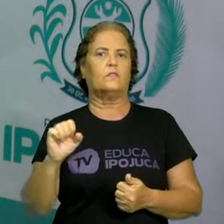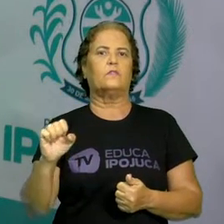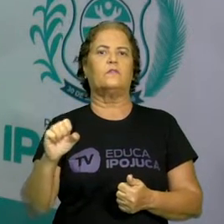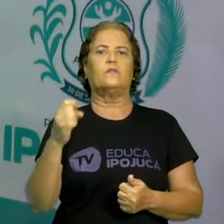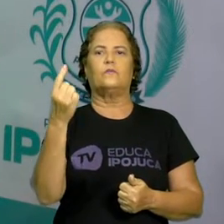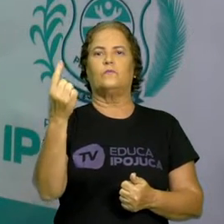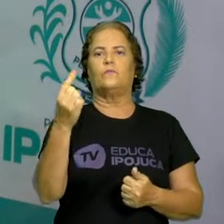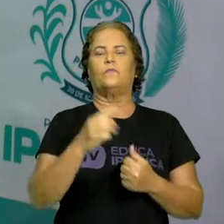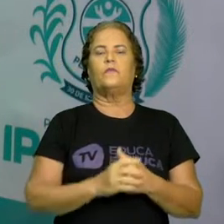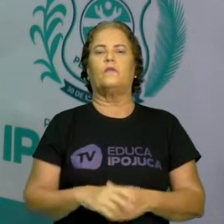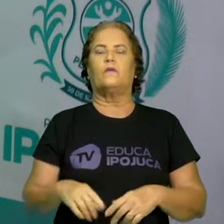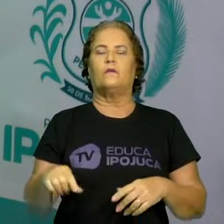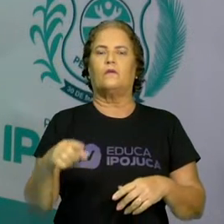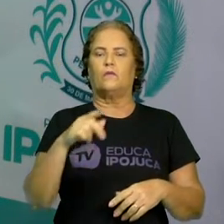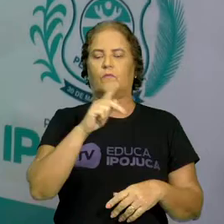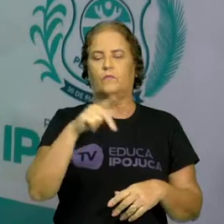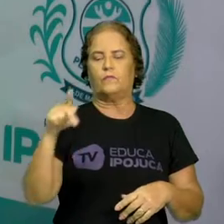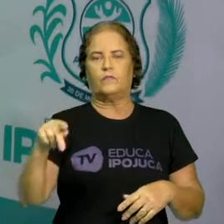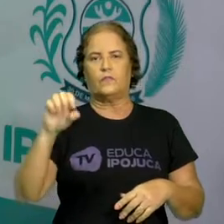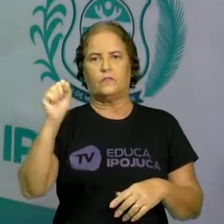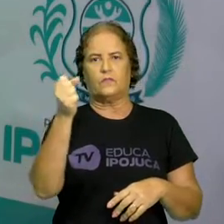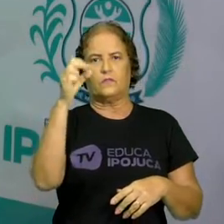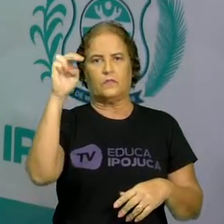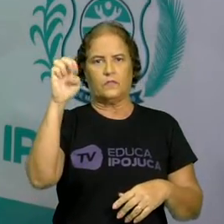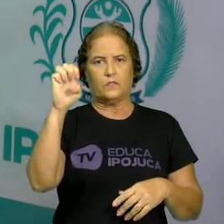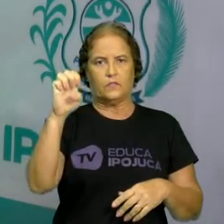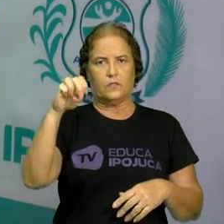professor Ceneval Santana, vamos aprender?